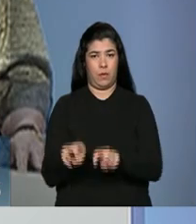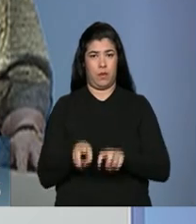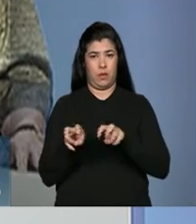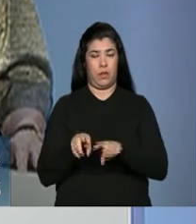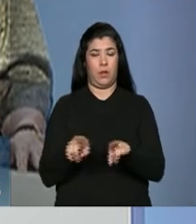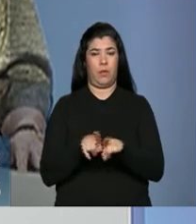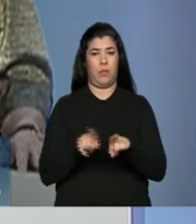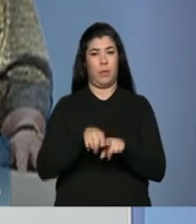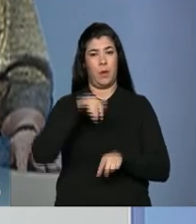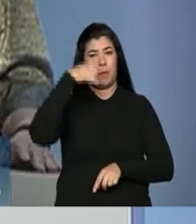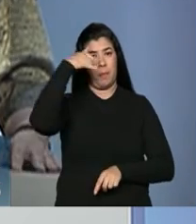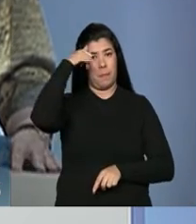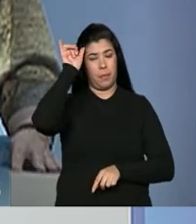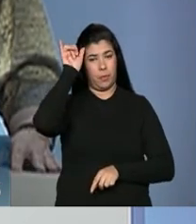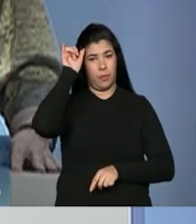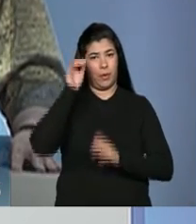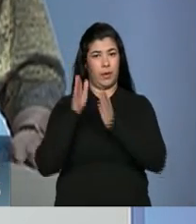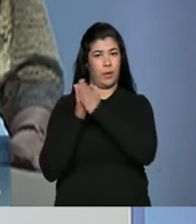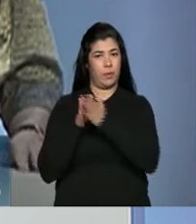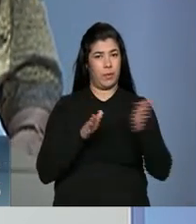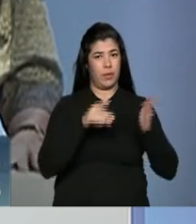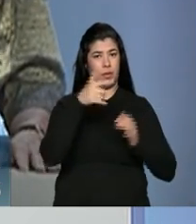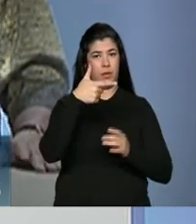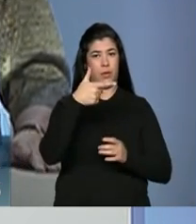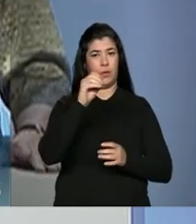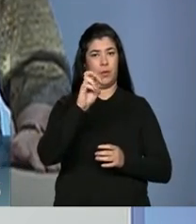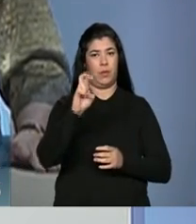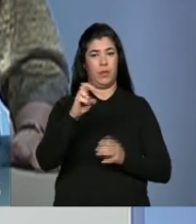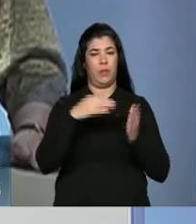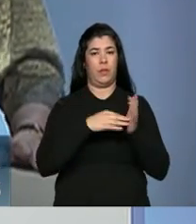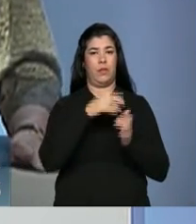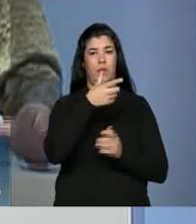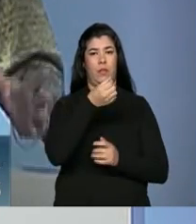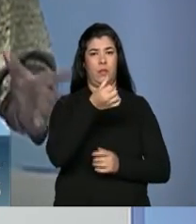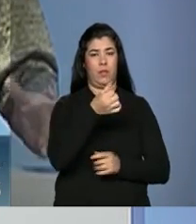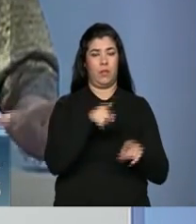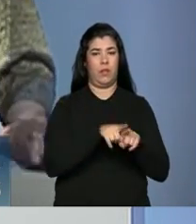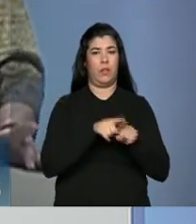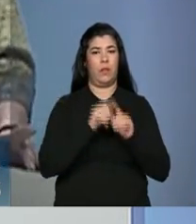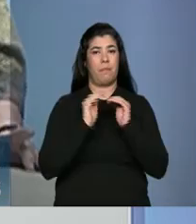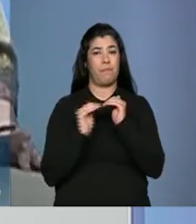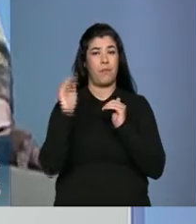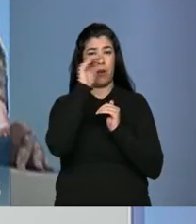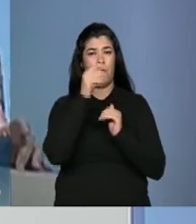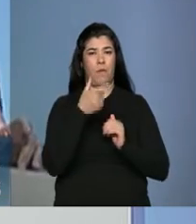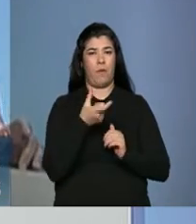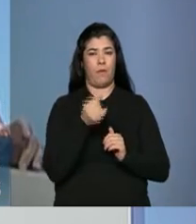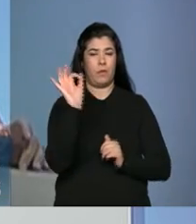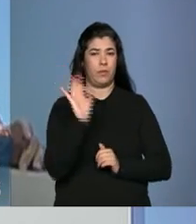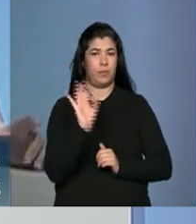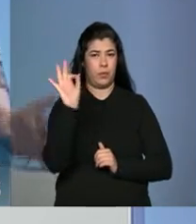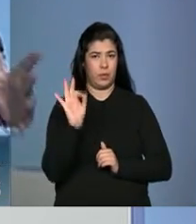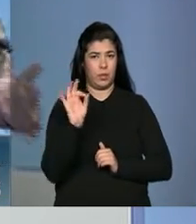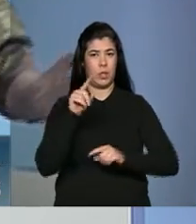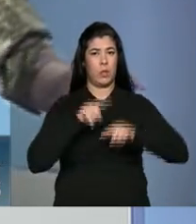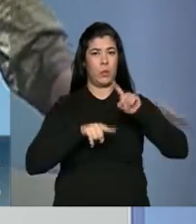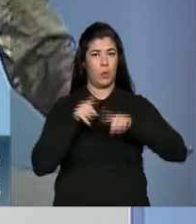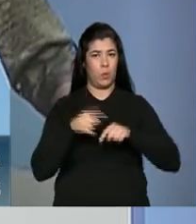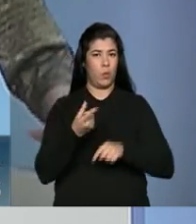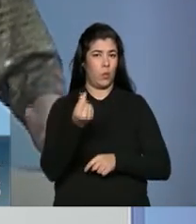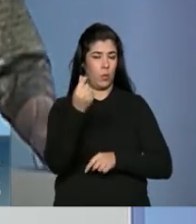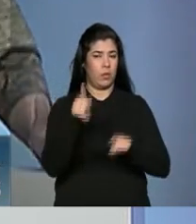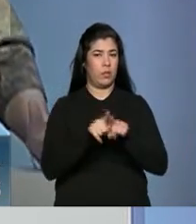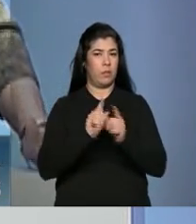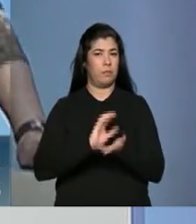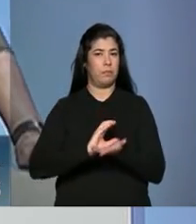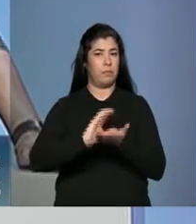Pecuário 2015-2016, também aumentando em 20% os recursos. Isso também